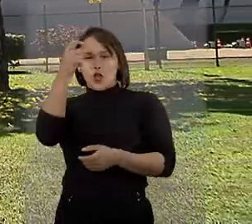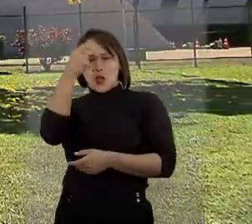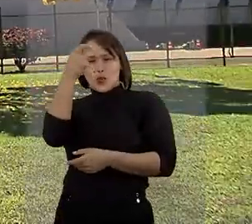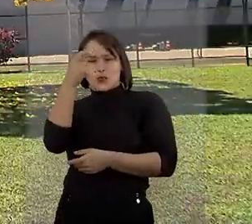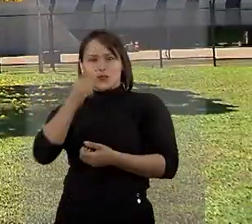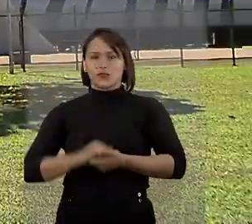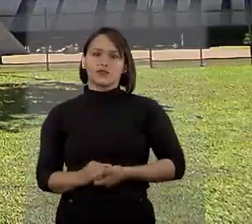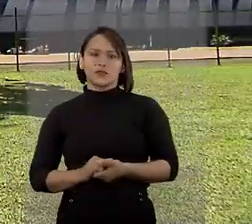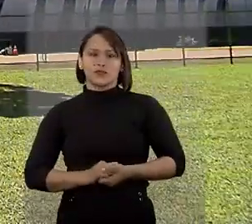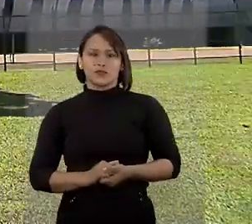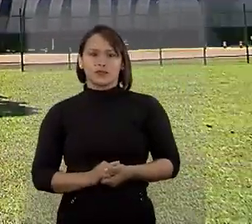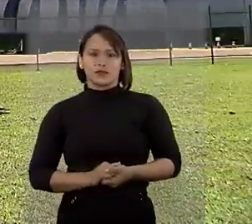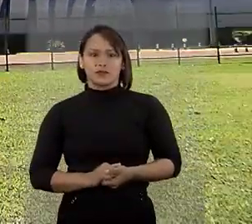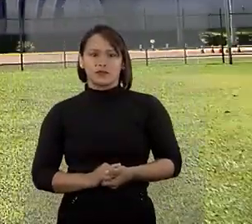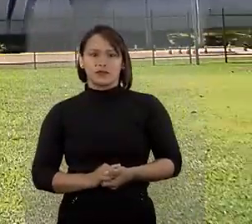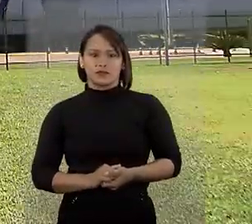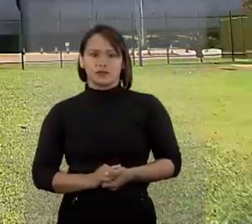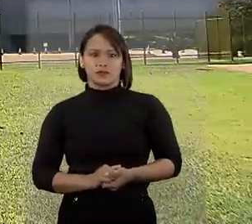consciente.